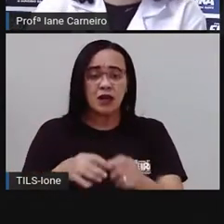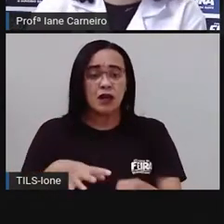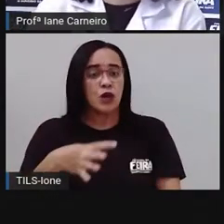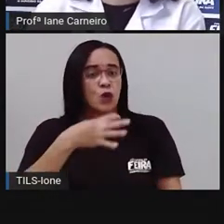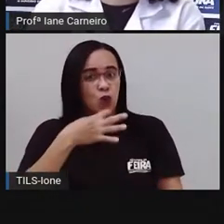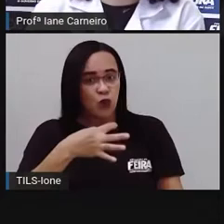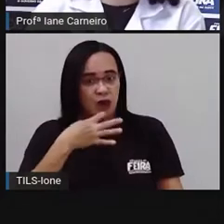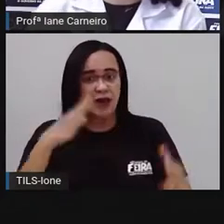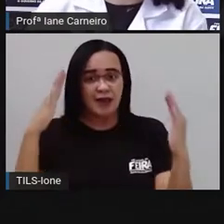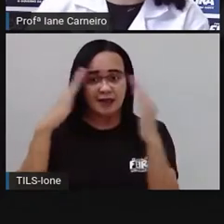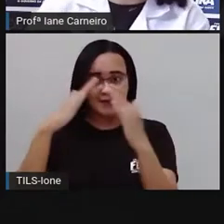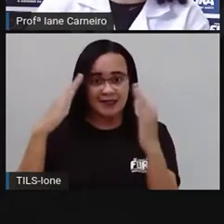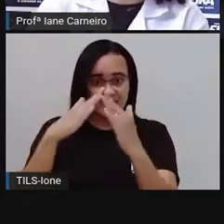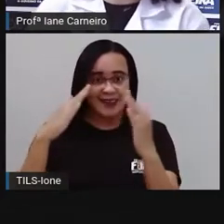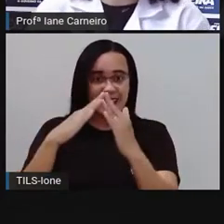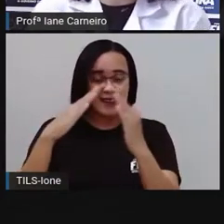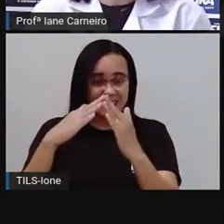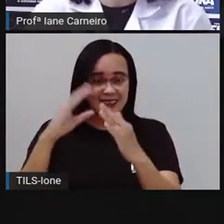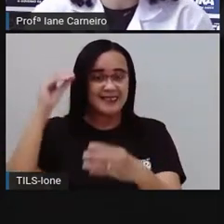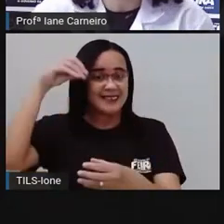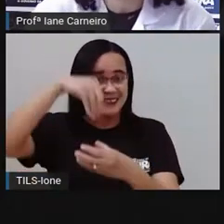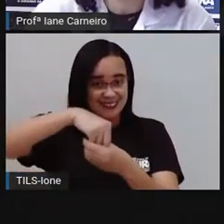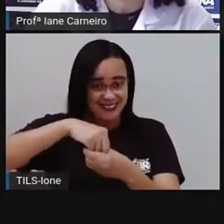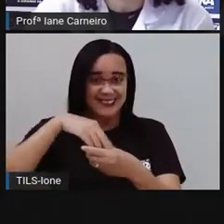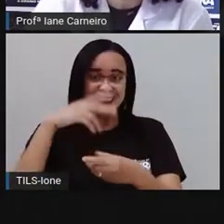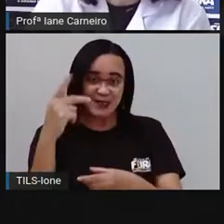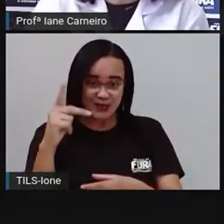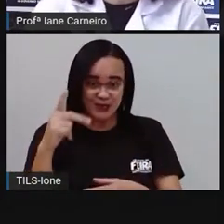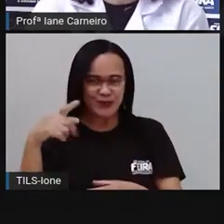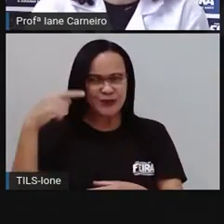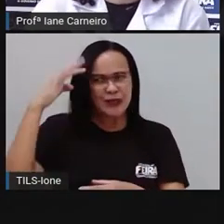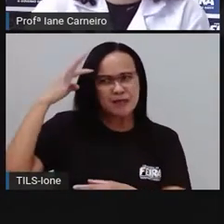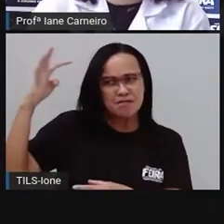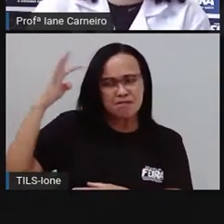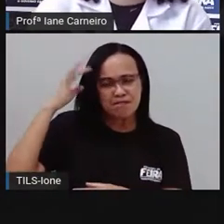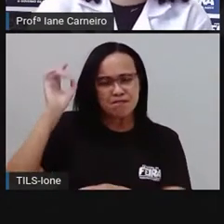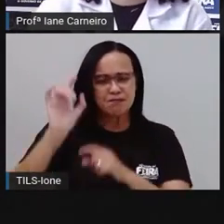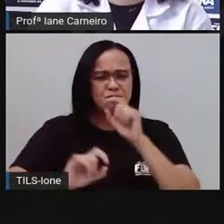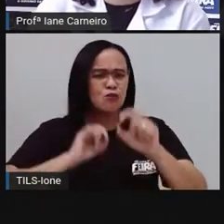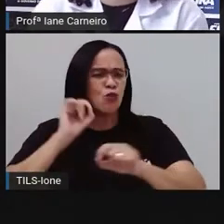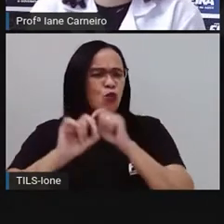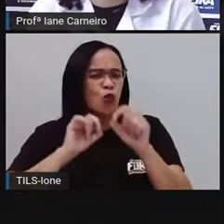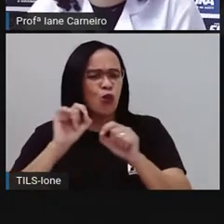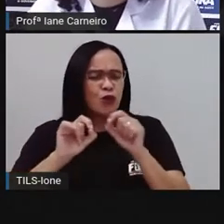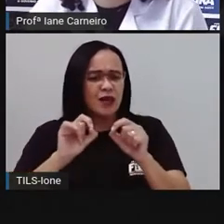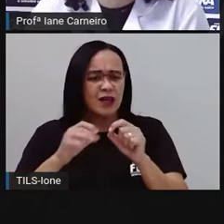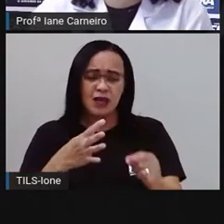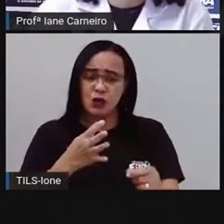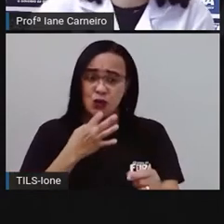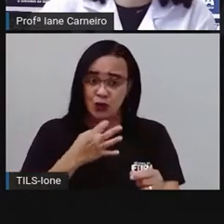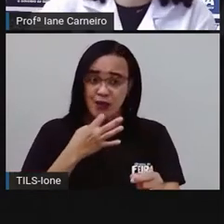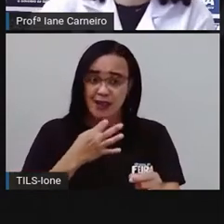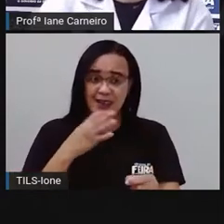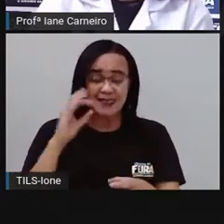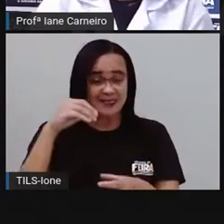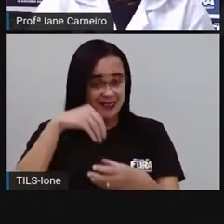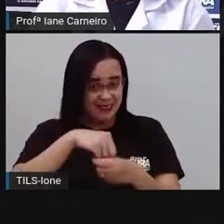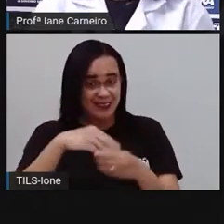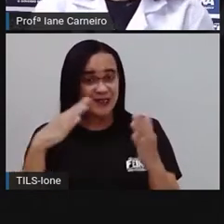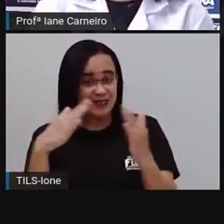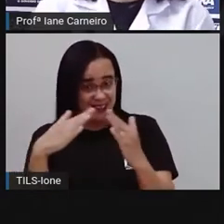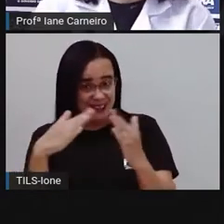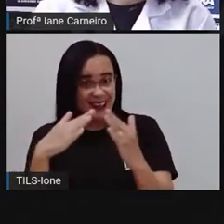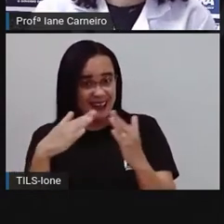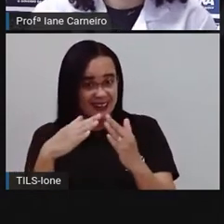E a Pró colocou aqui essa casinha para a gente refletir um pouco, né? Sobre se você conhece a sua moradia, né?